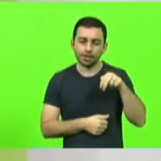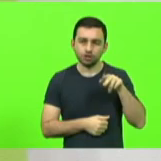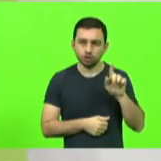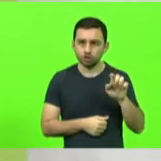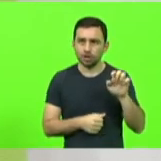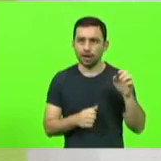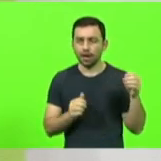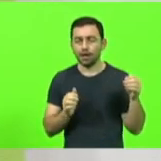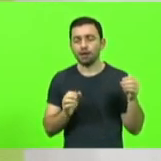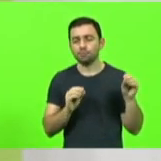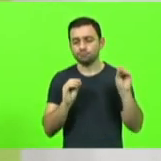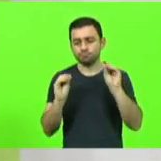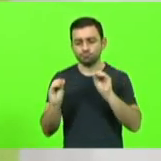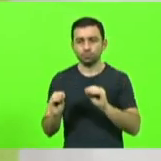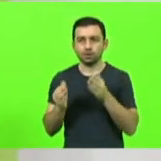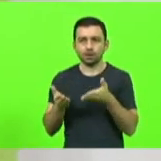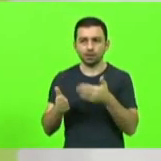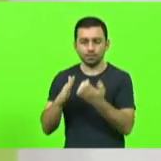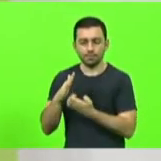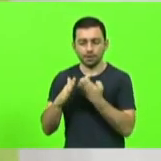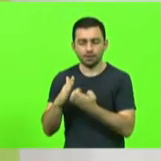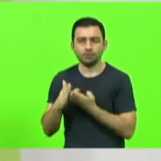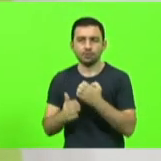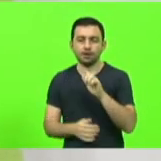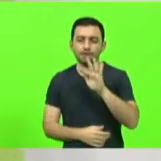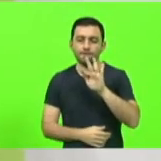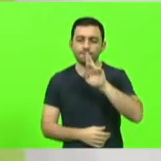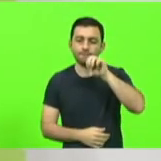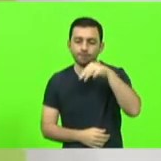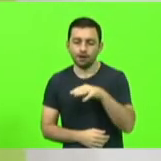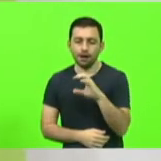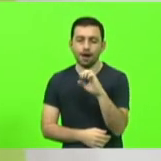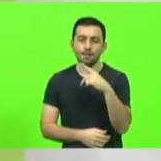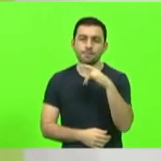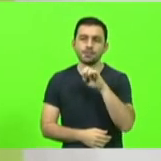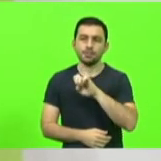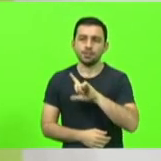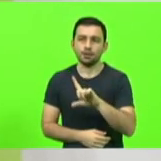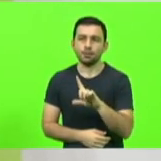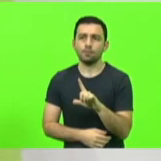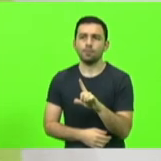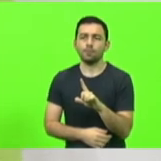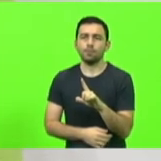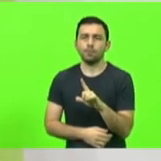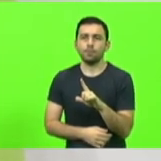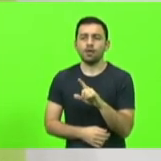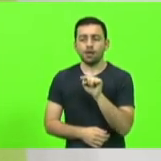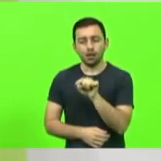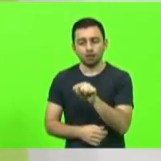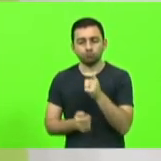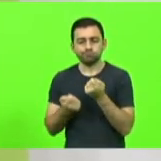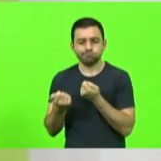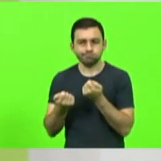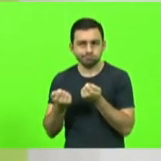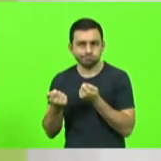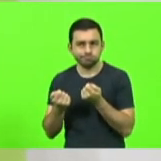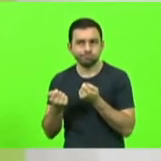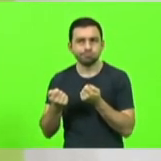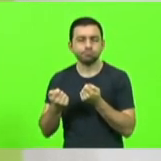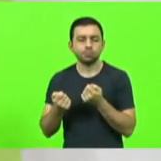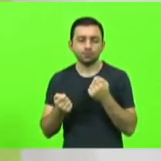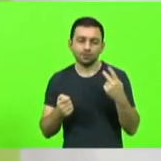Fran Capital que Doravante no controle da Jorge Lacerda